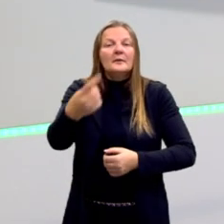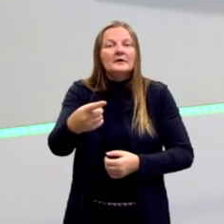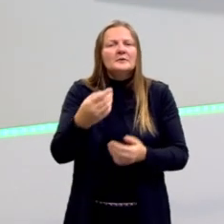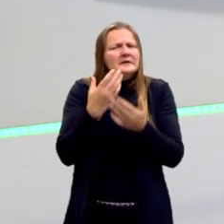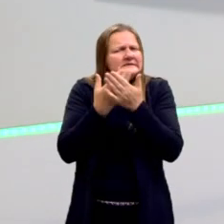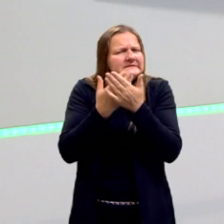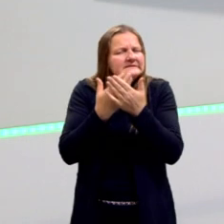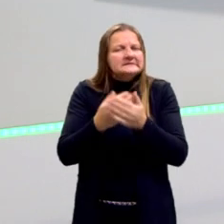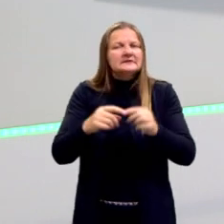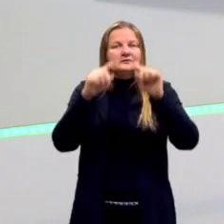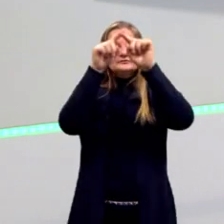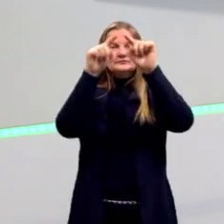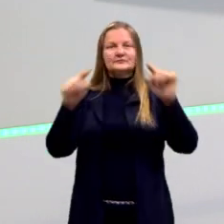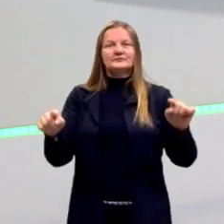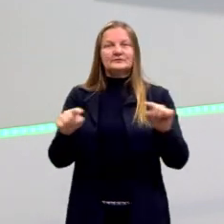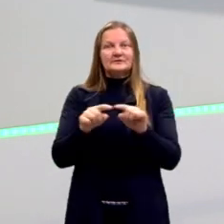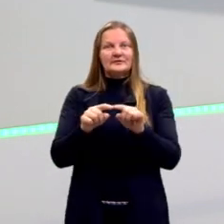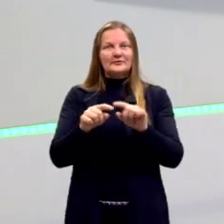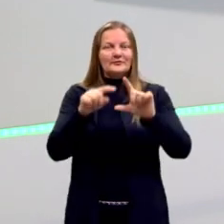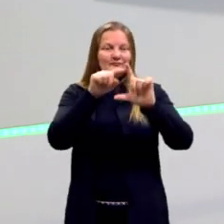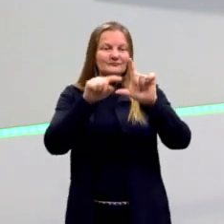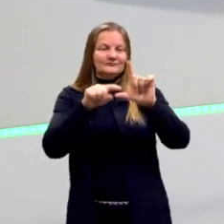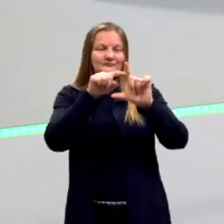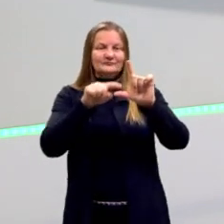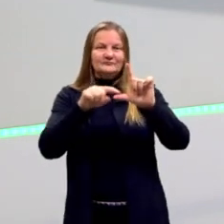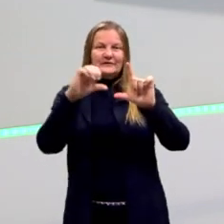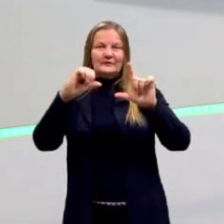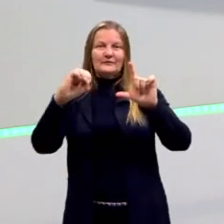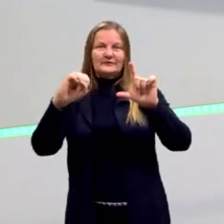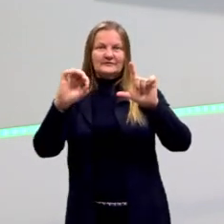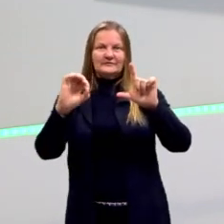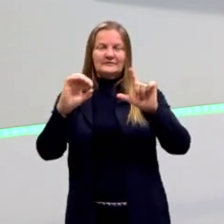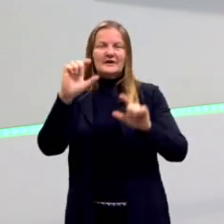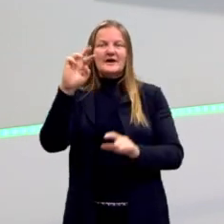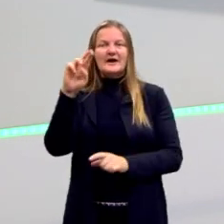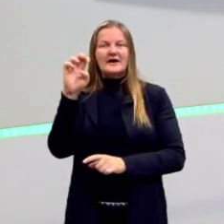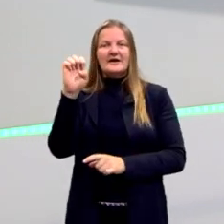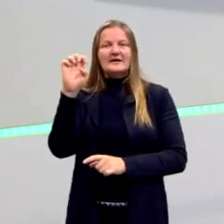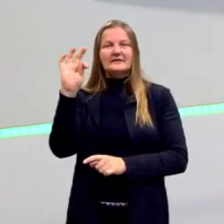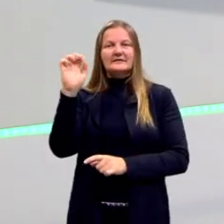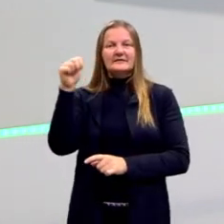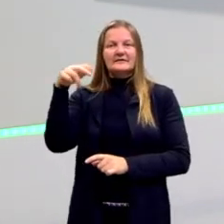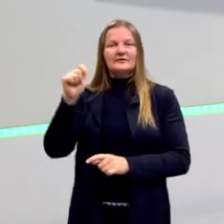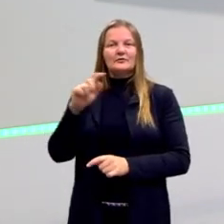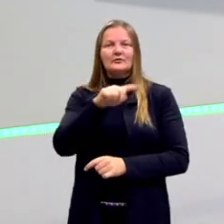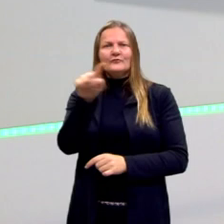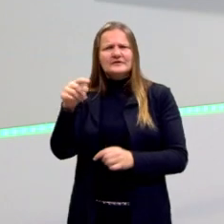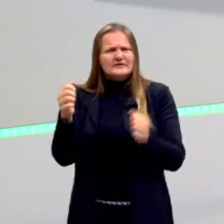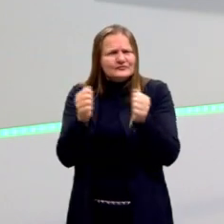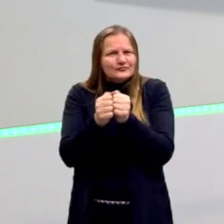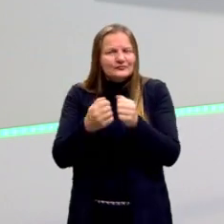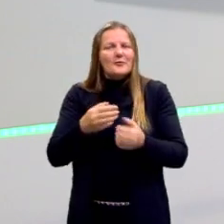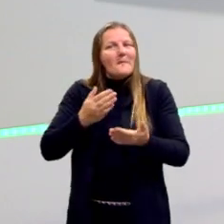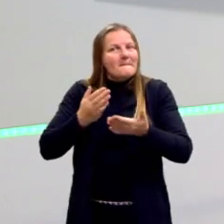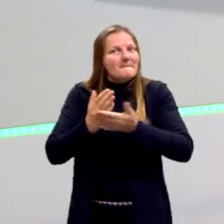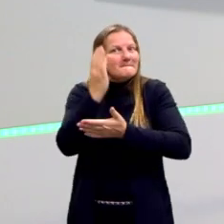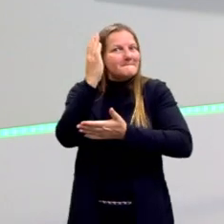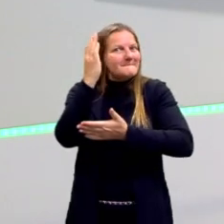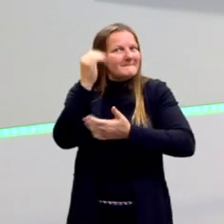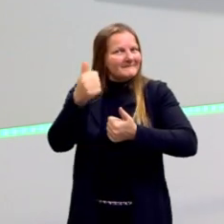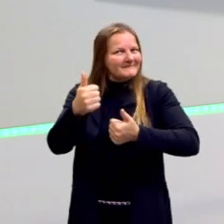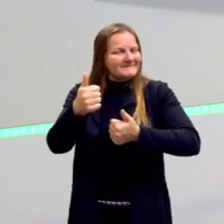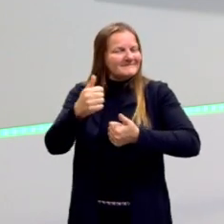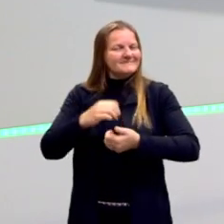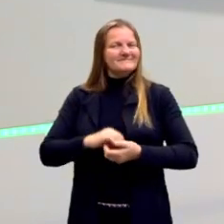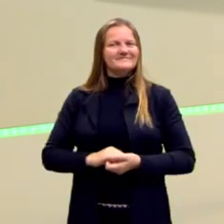estudar o triângulo retângulo, vamos dar início aos estudos do triângulo retângulo. Conto com vocês, então. Até a próxima. Partiu